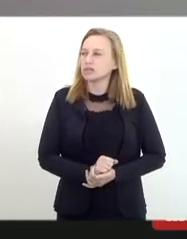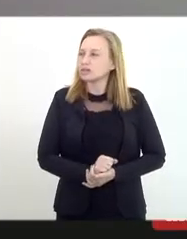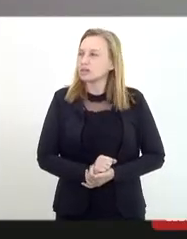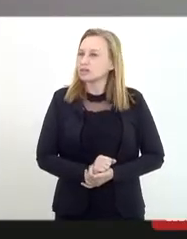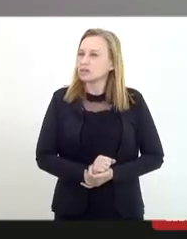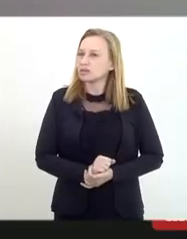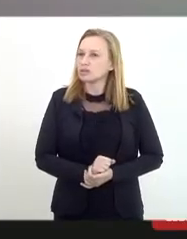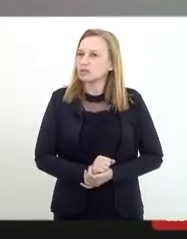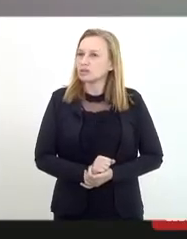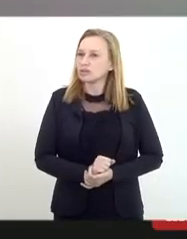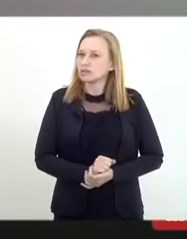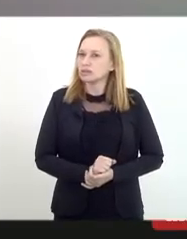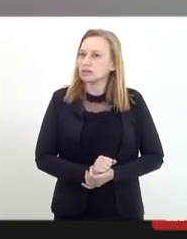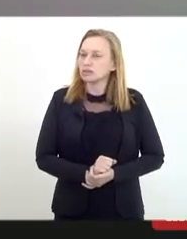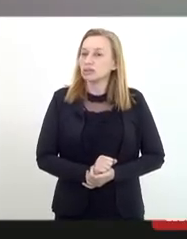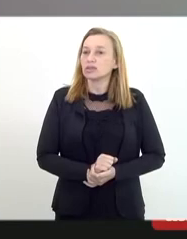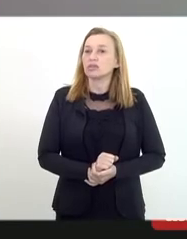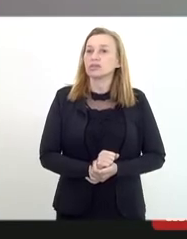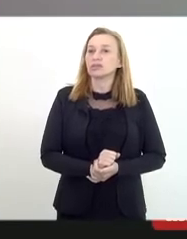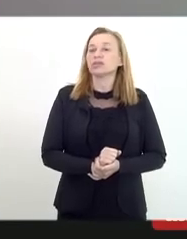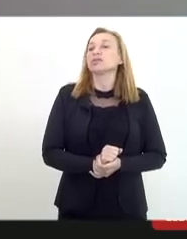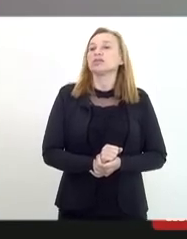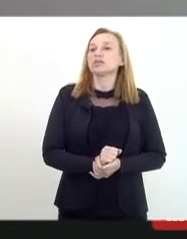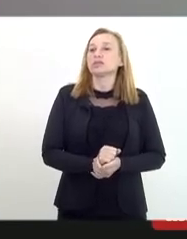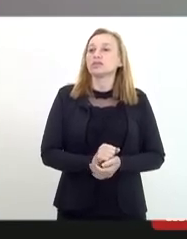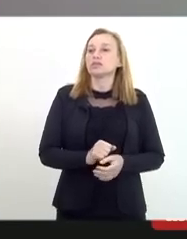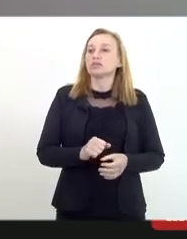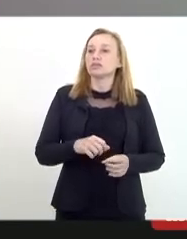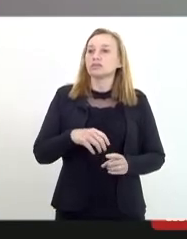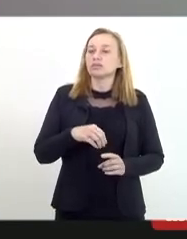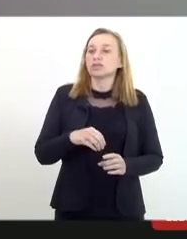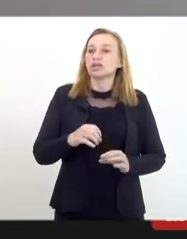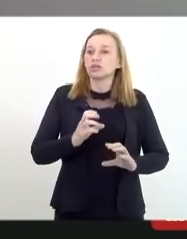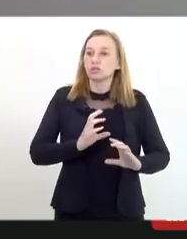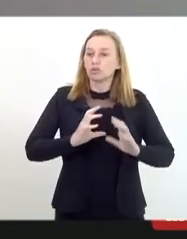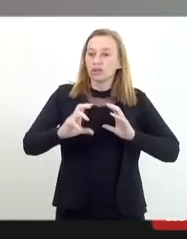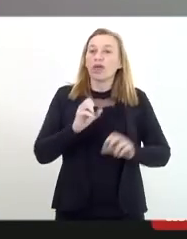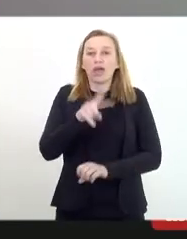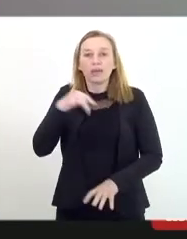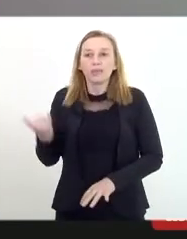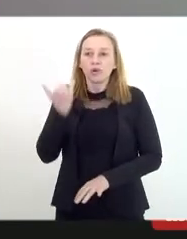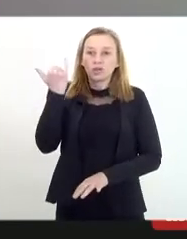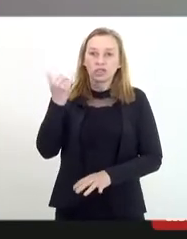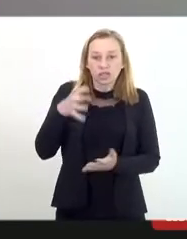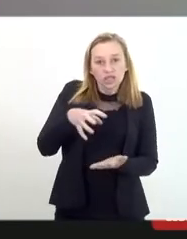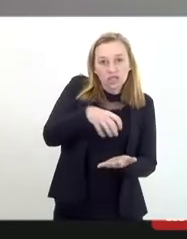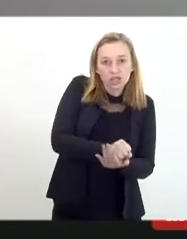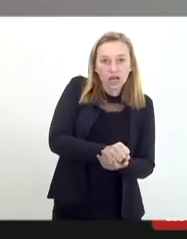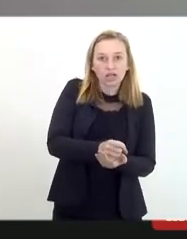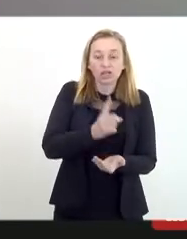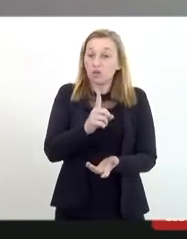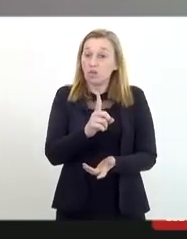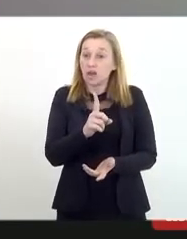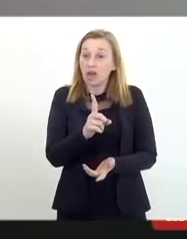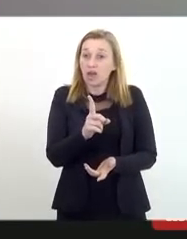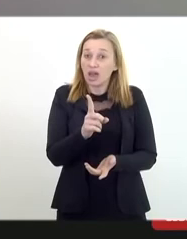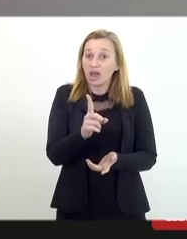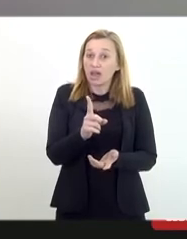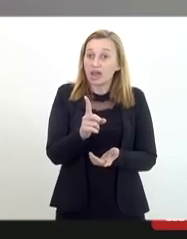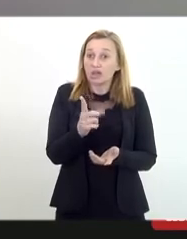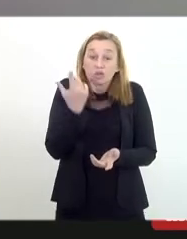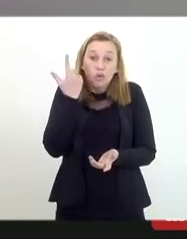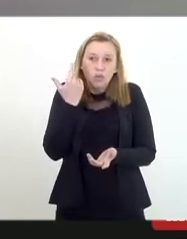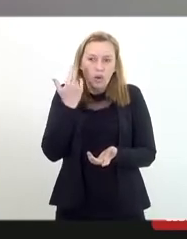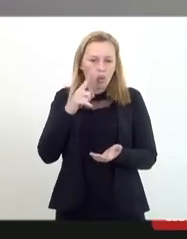através dos meios de comunicação, isso é muito importante registrar, não é raro nós